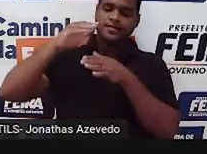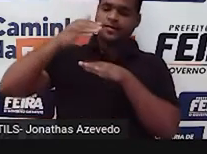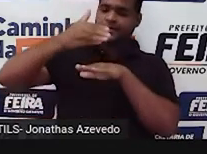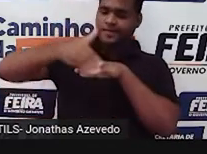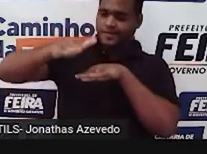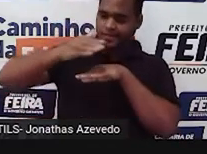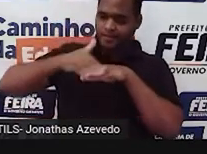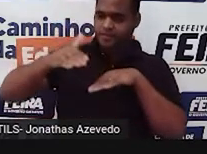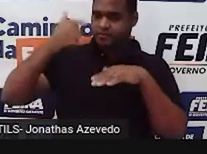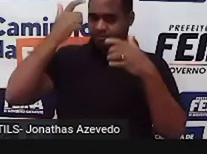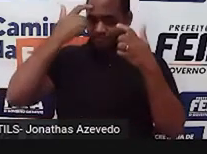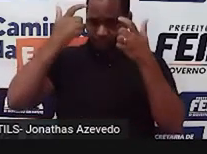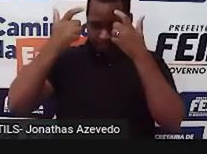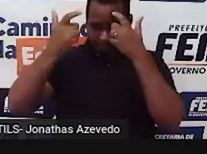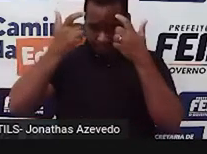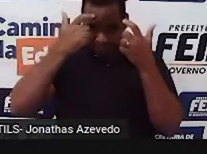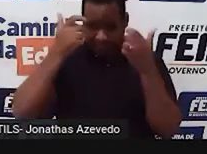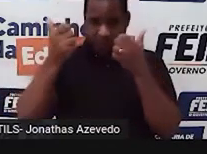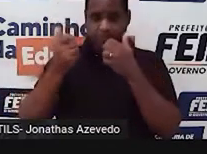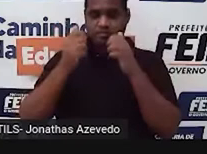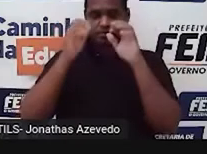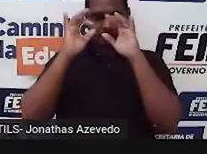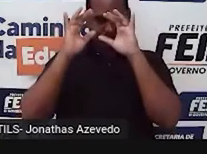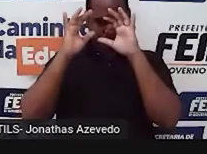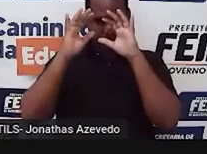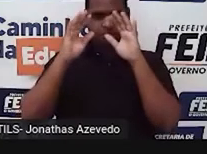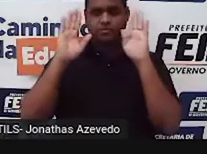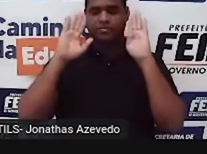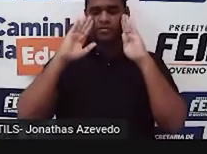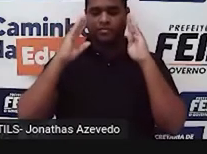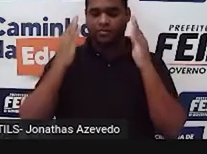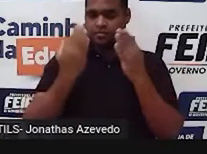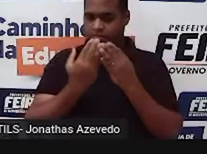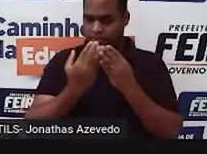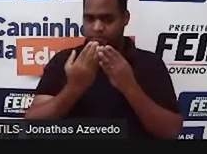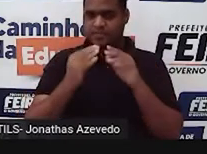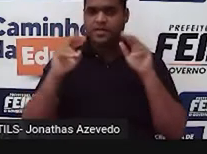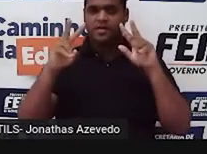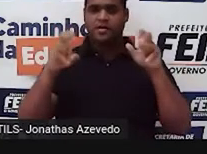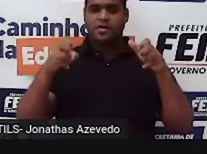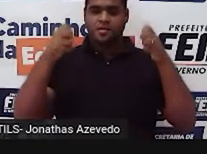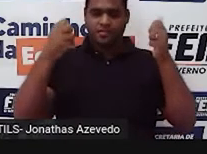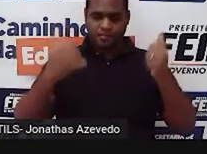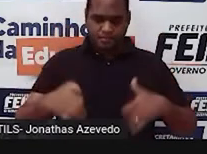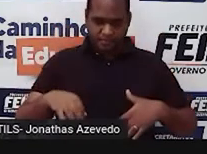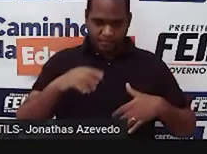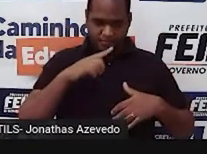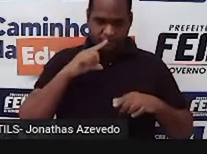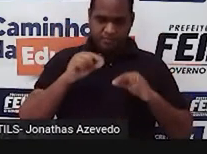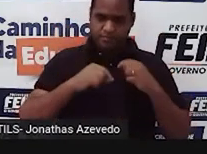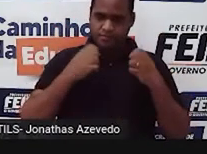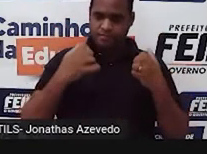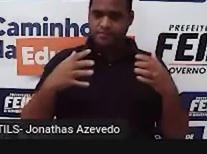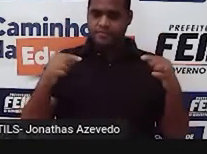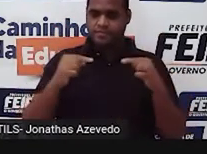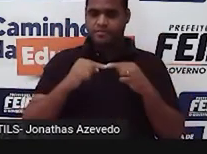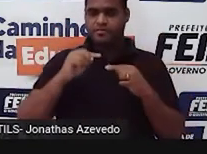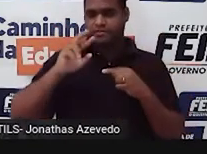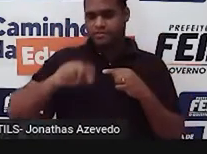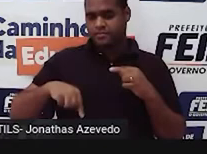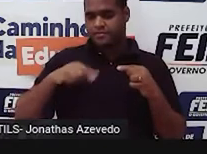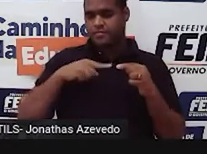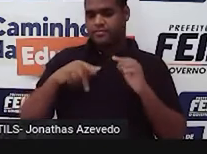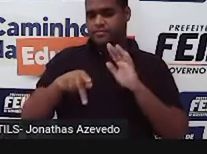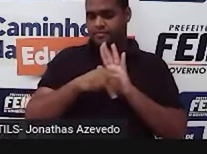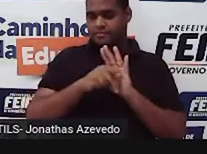tenta fazer com que o nosso cérebro se foque nesse tema, né? Que é o tema que faz parte dessa aula aqui, tá